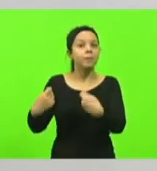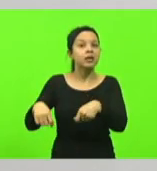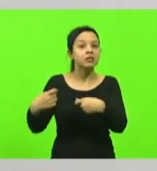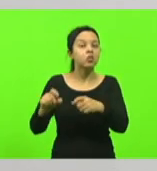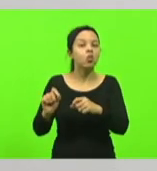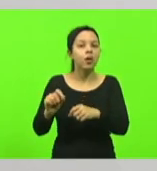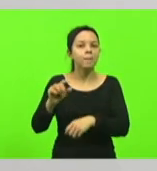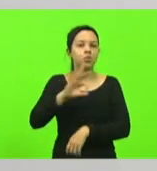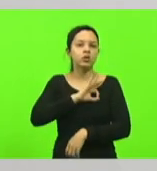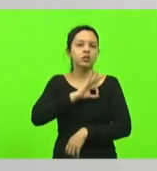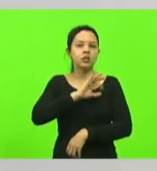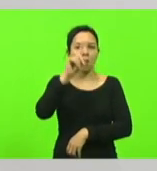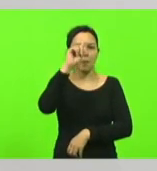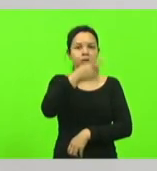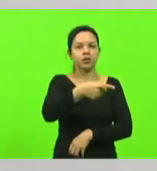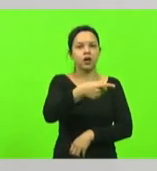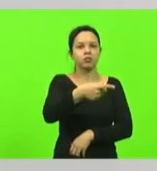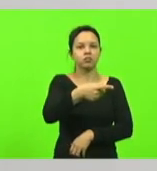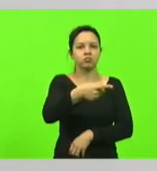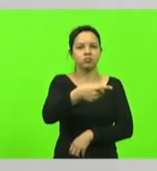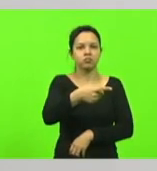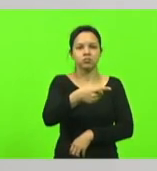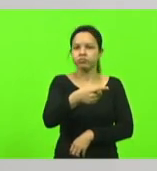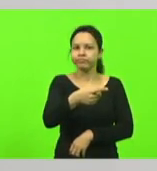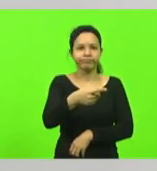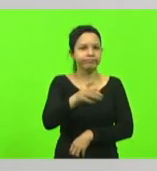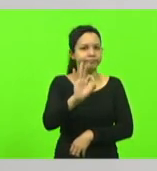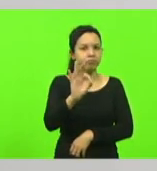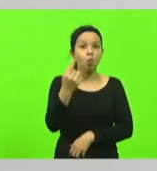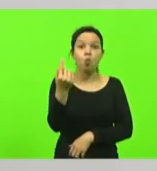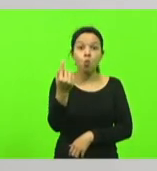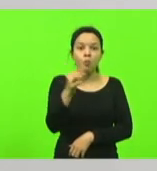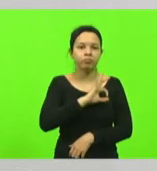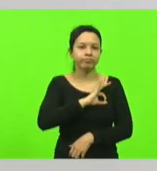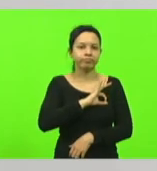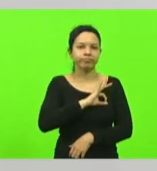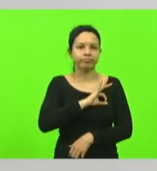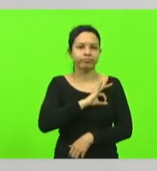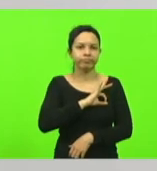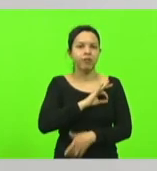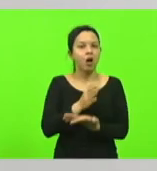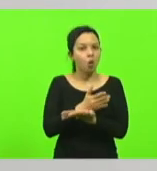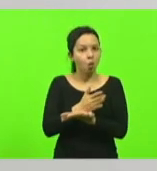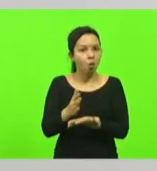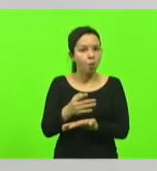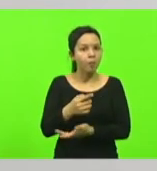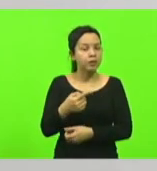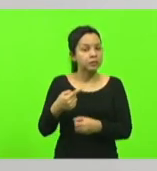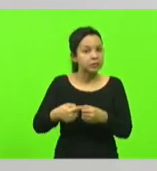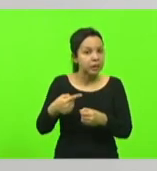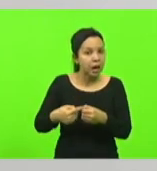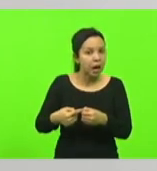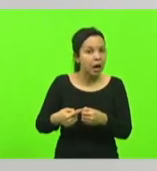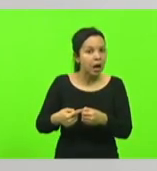Nem isso. Um polícia. Cidades aí que têm polícia, gente, em horário intercalado.